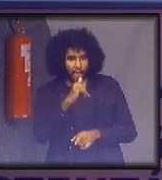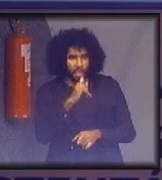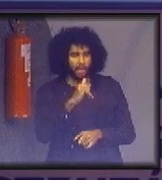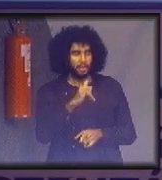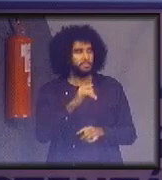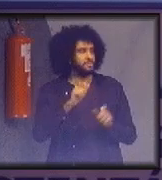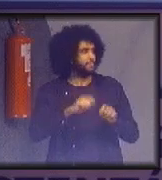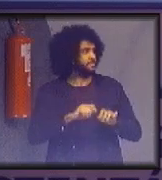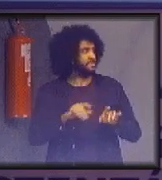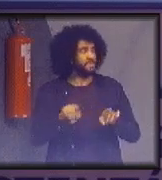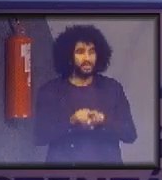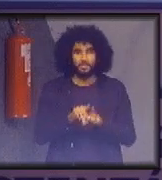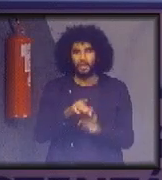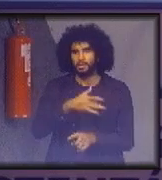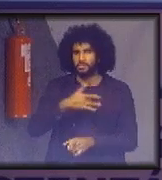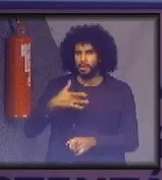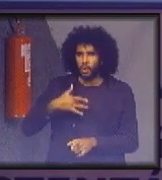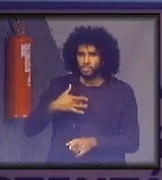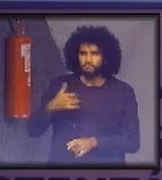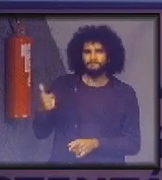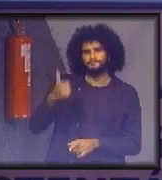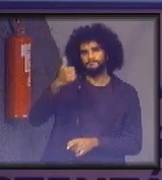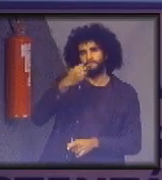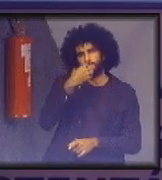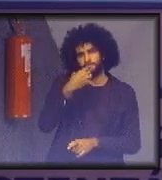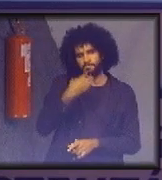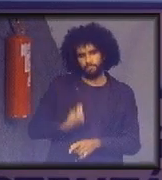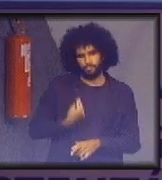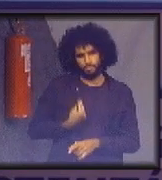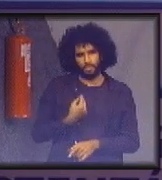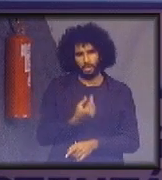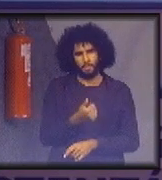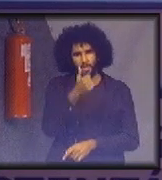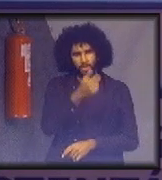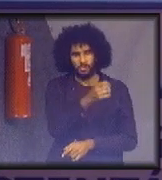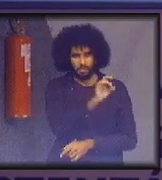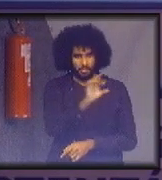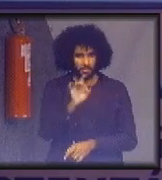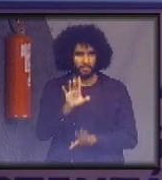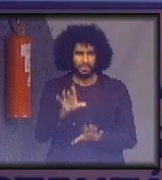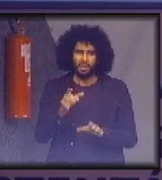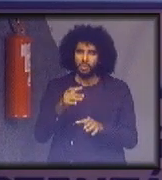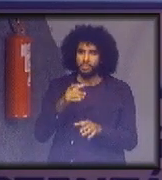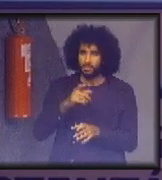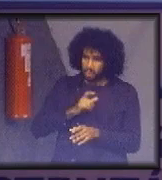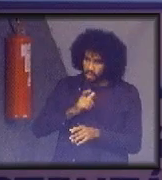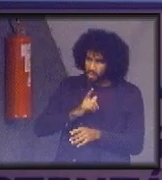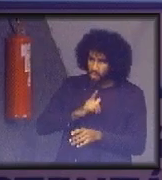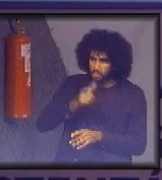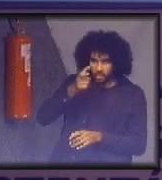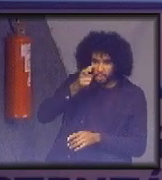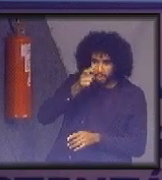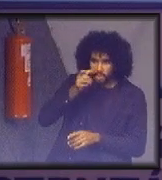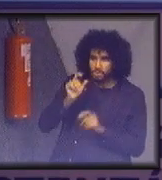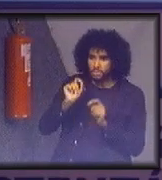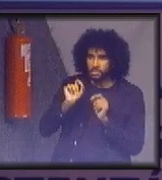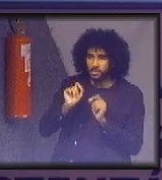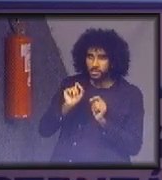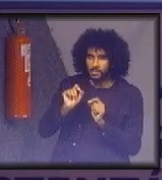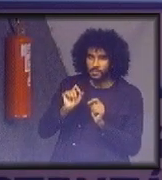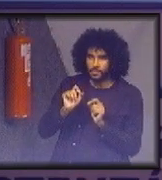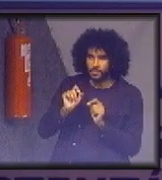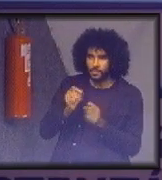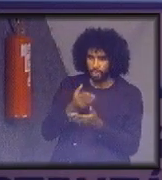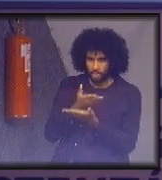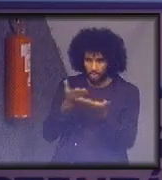é maior bem-estar para todos. Então, se nós todos aqui, e acho que sim, temos o interesse de ter o suficiente para